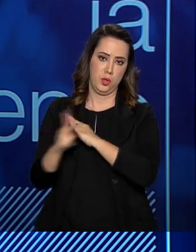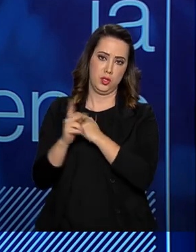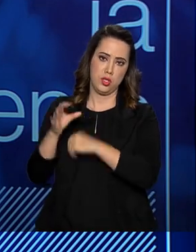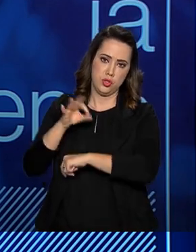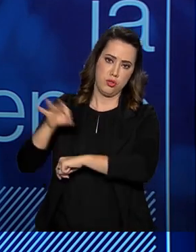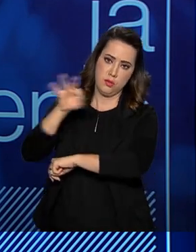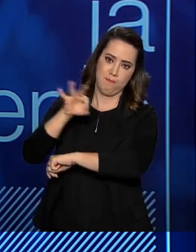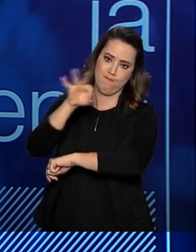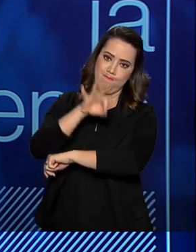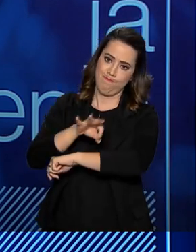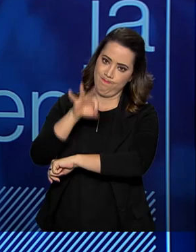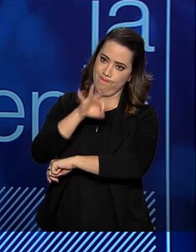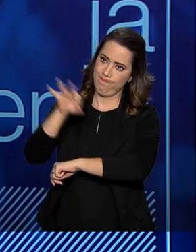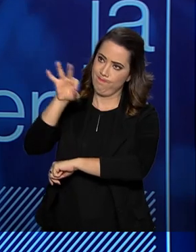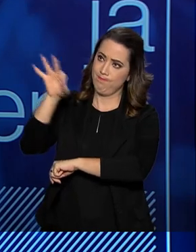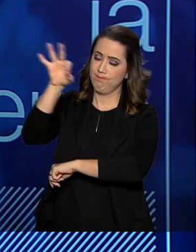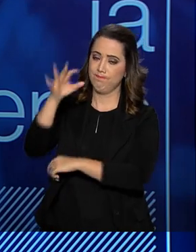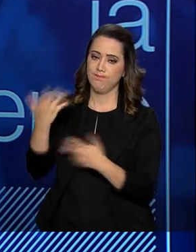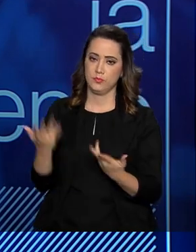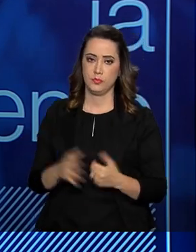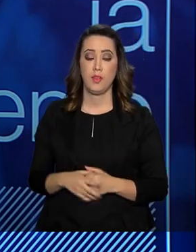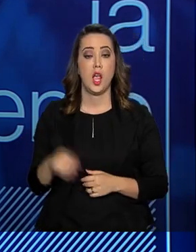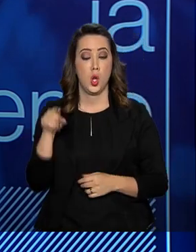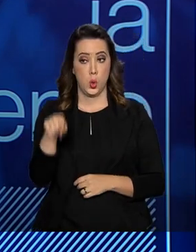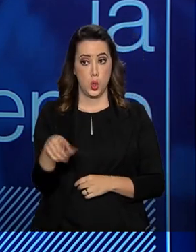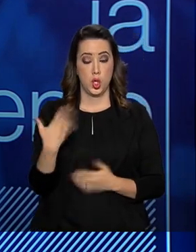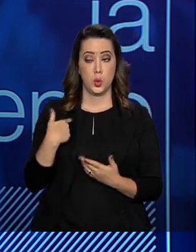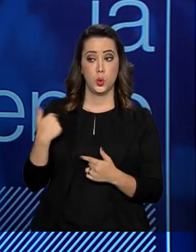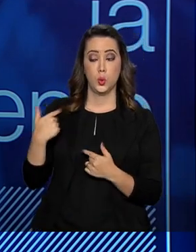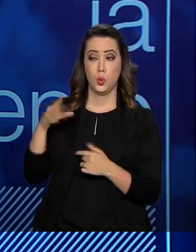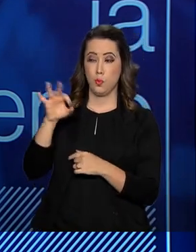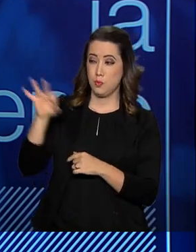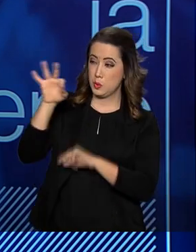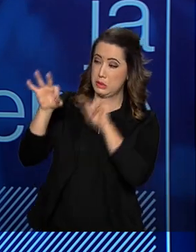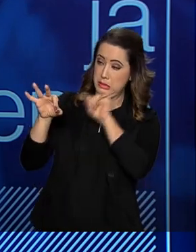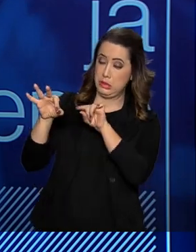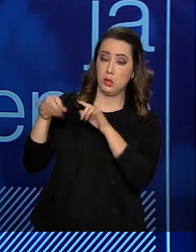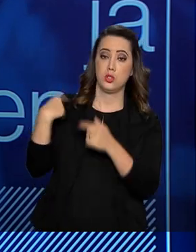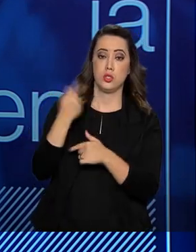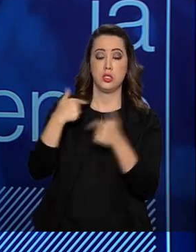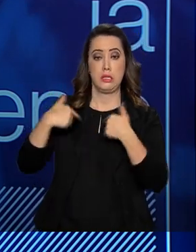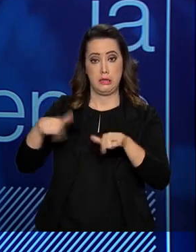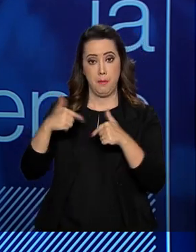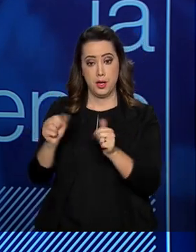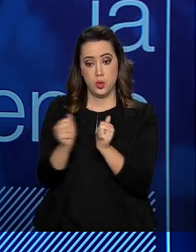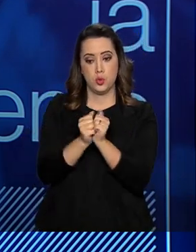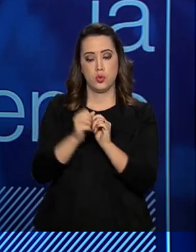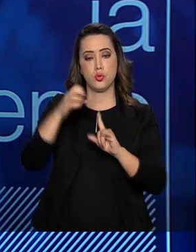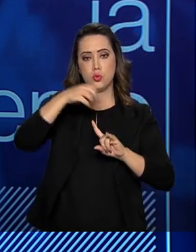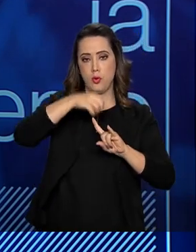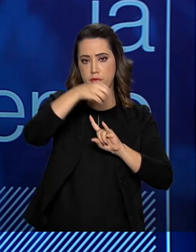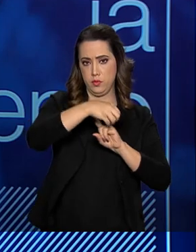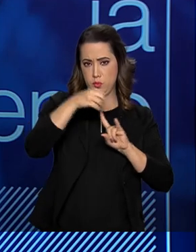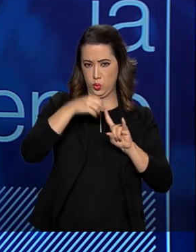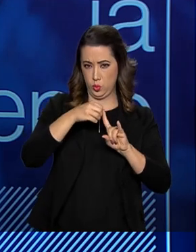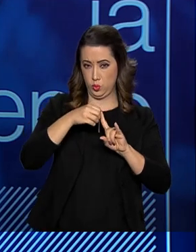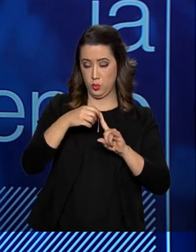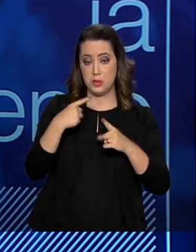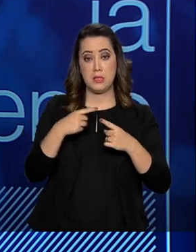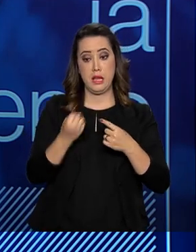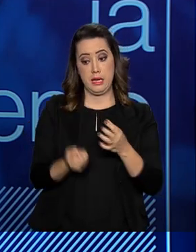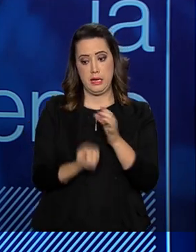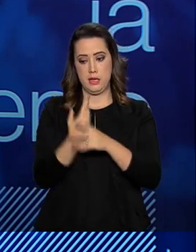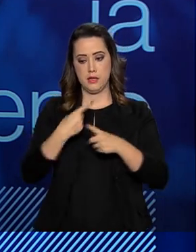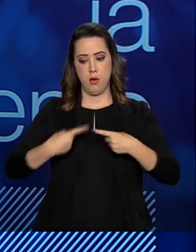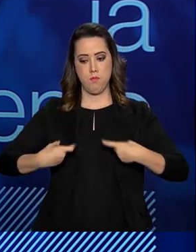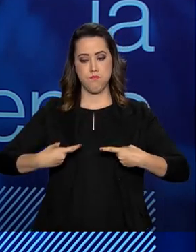nós estamos trabalhando agora no desenvolvimento de uma tecnologia com a Fiocruz, chamada Bactéria Volbachia. Essa bactéria